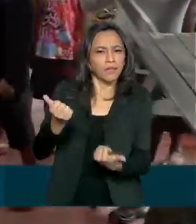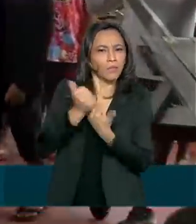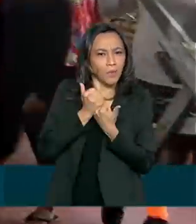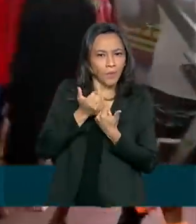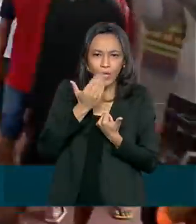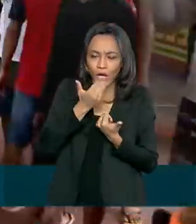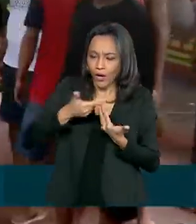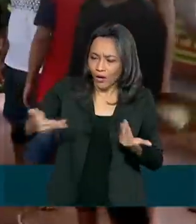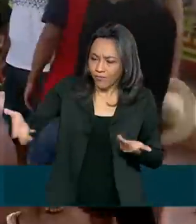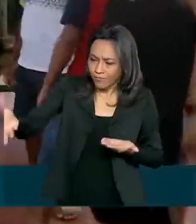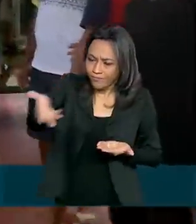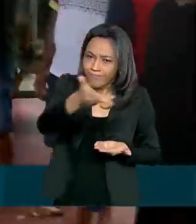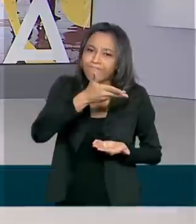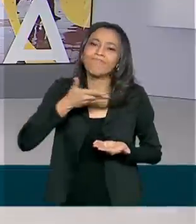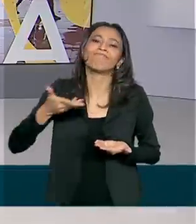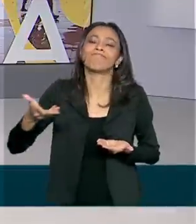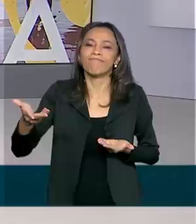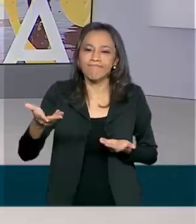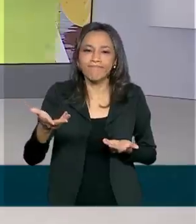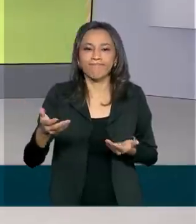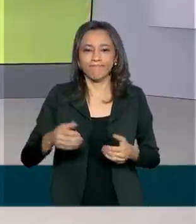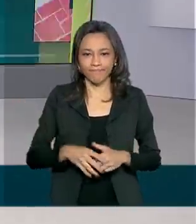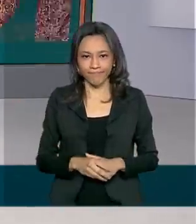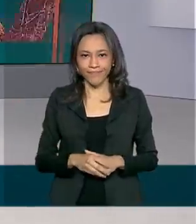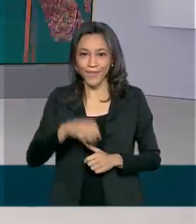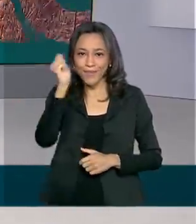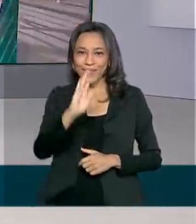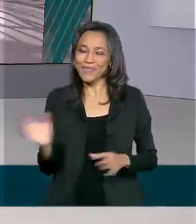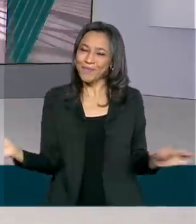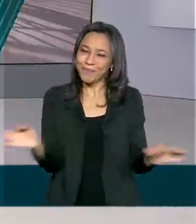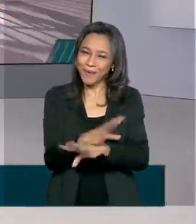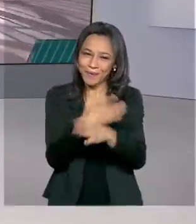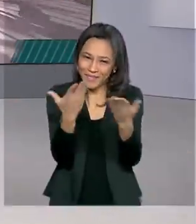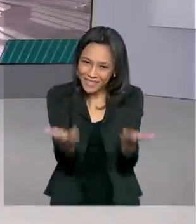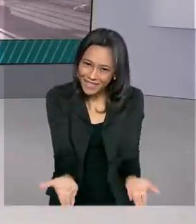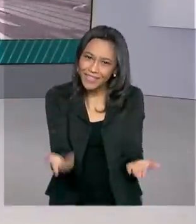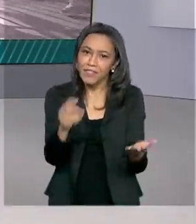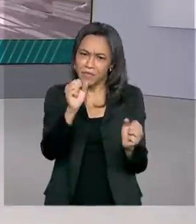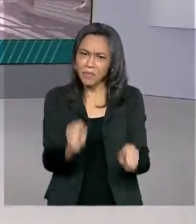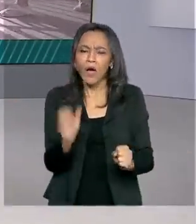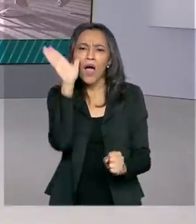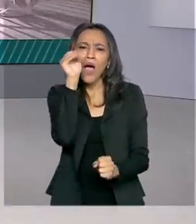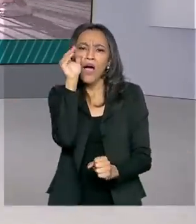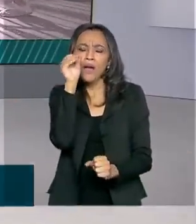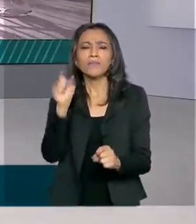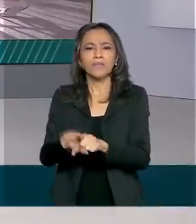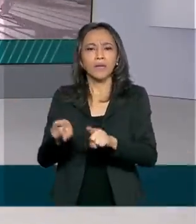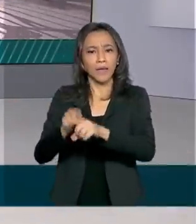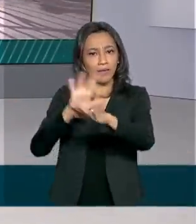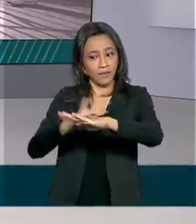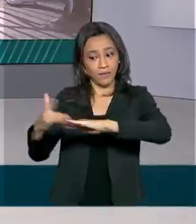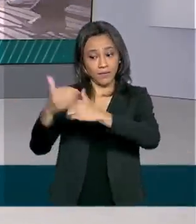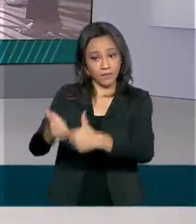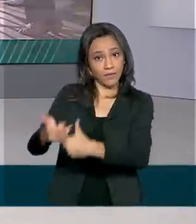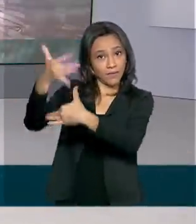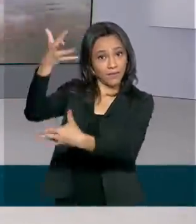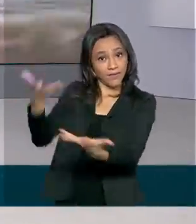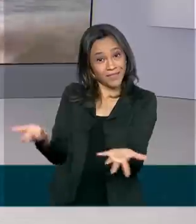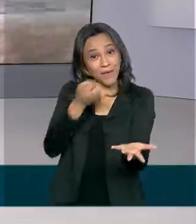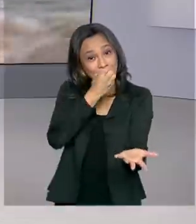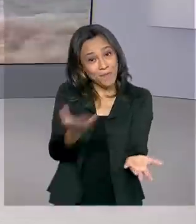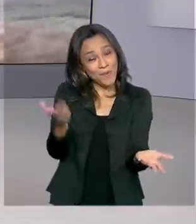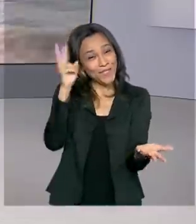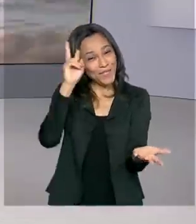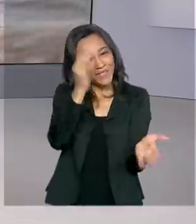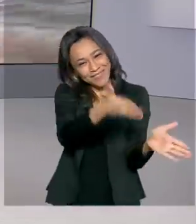nenhuma, que agradece a população. O Brasil em Dia fica por aqui. Você pode nos acompanhar também pelas redes sociais. Bom início